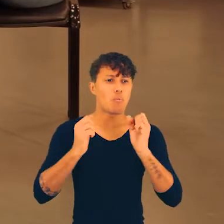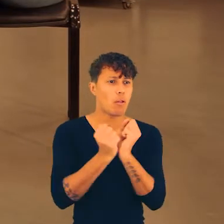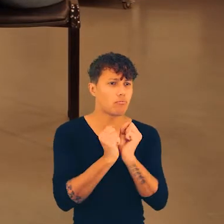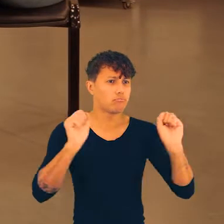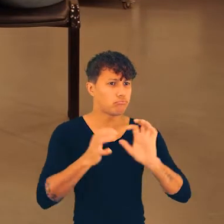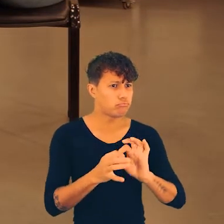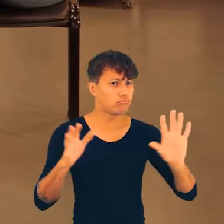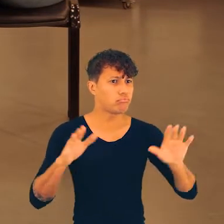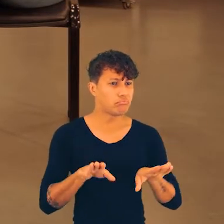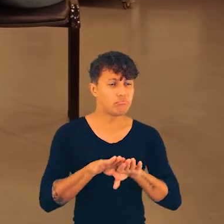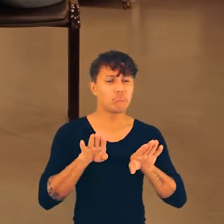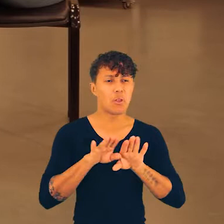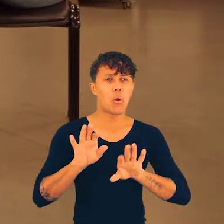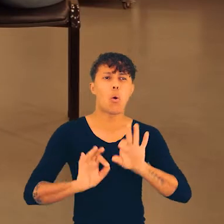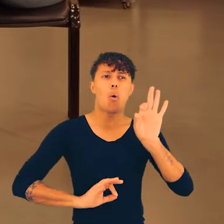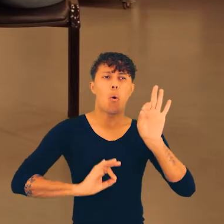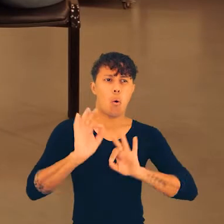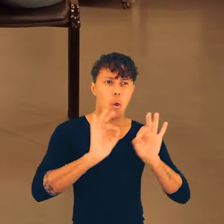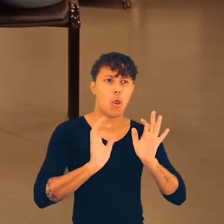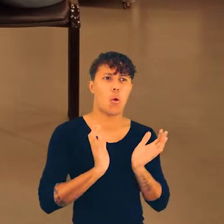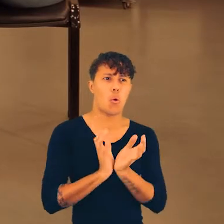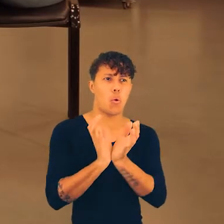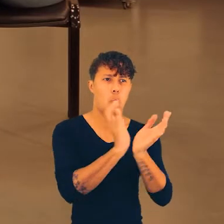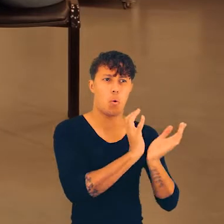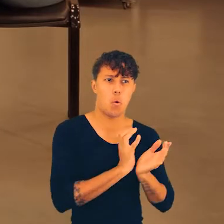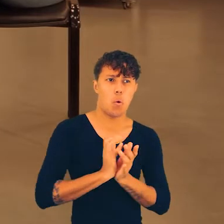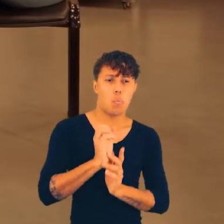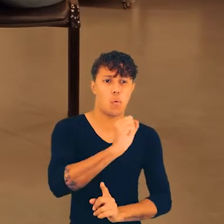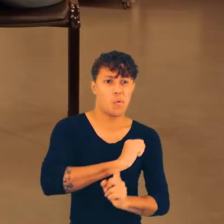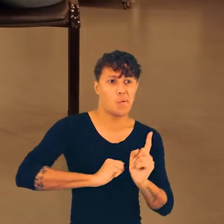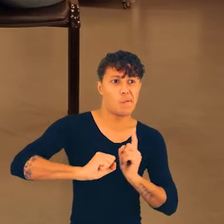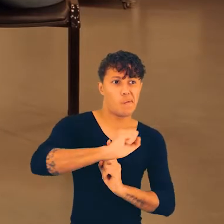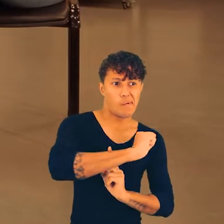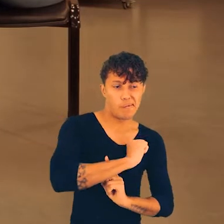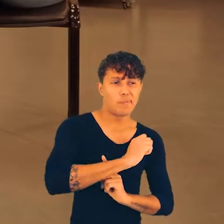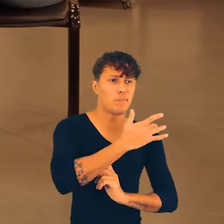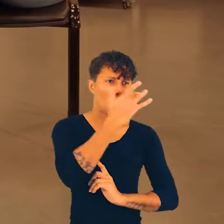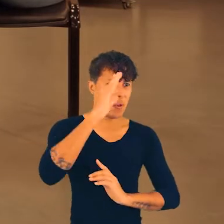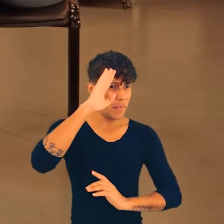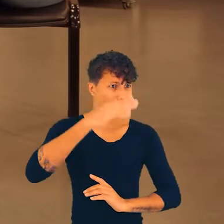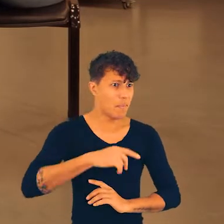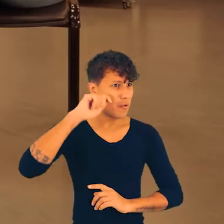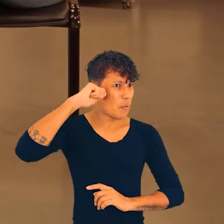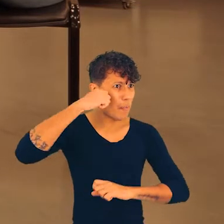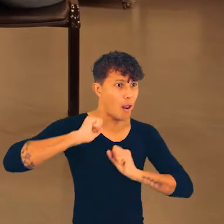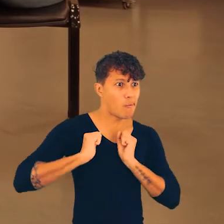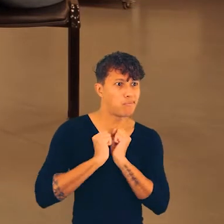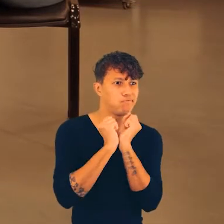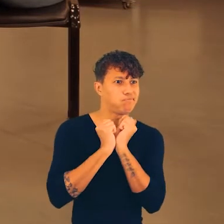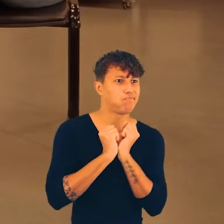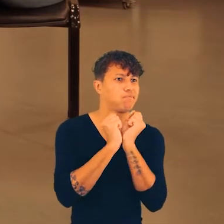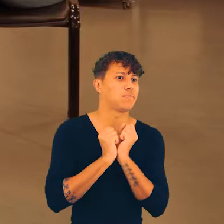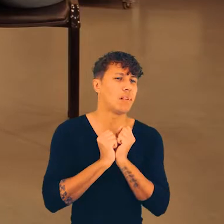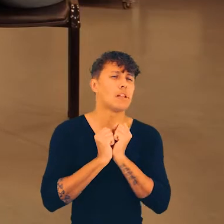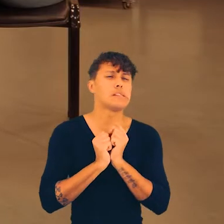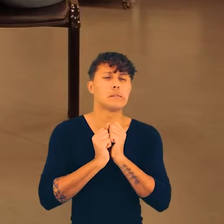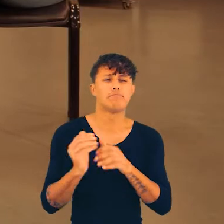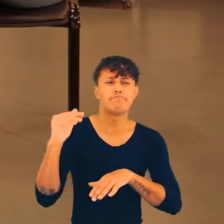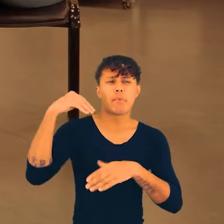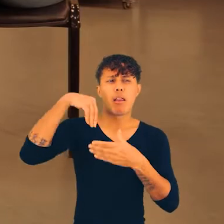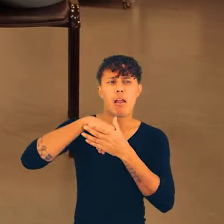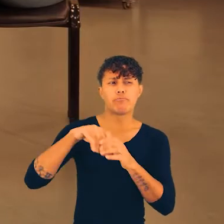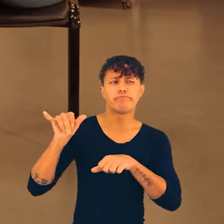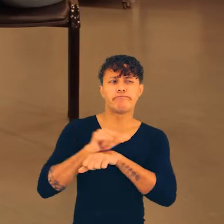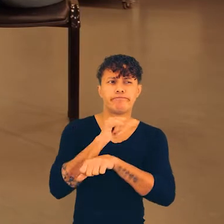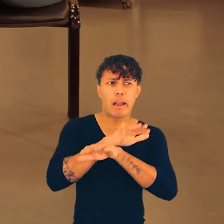abolicionista também organizado por diversos setores da sociedade, sobretudo pelas pessoas que eram escravizadas, se organizaram e se